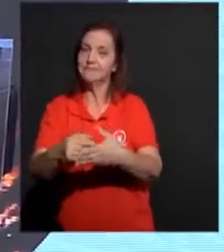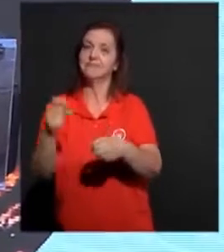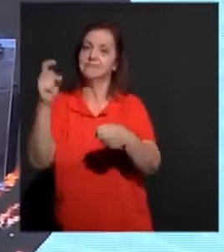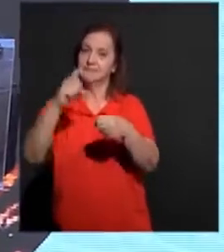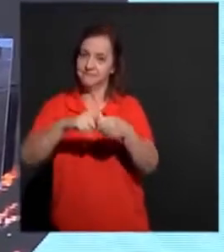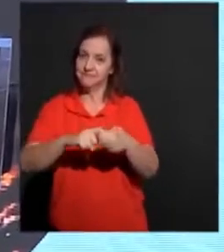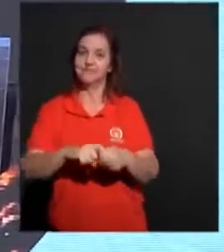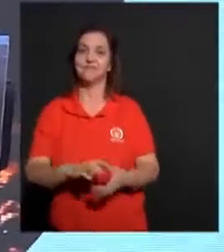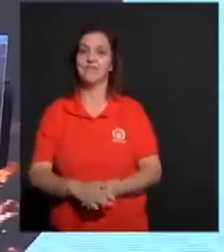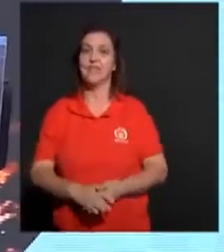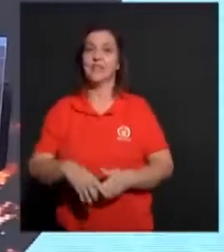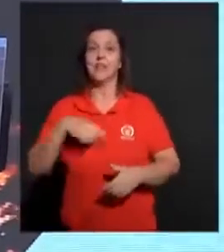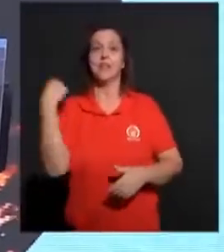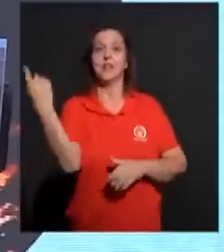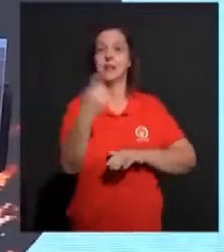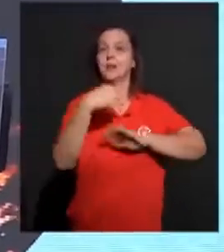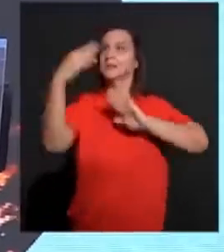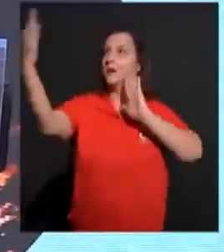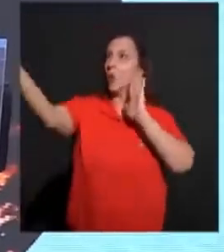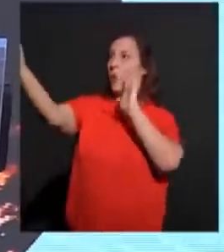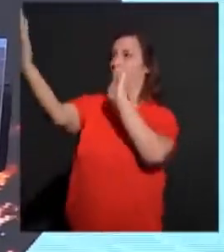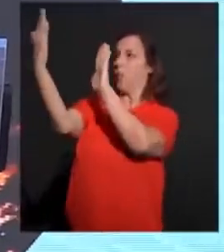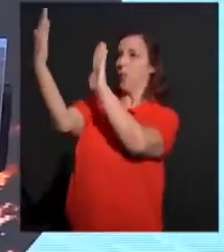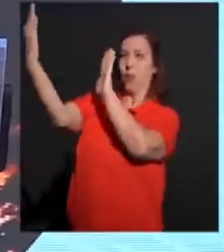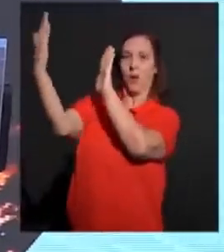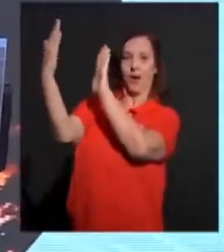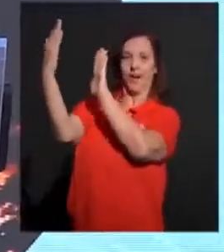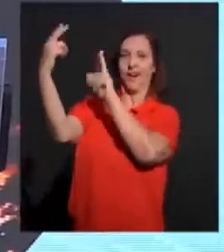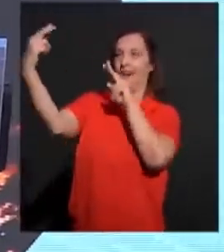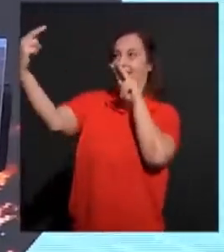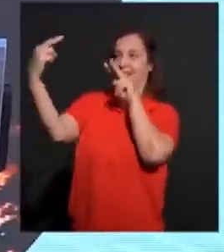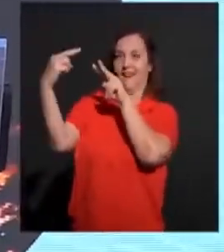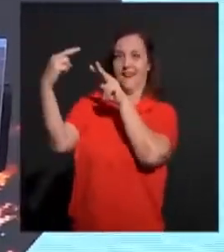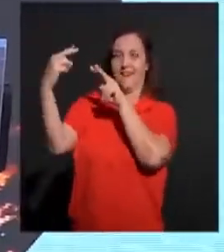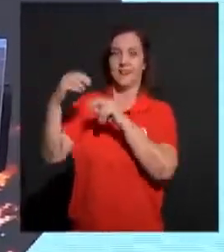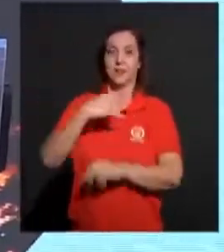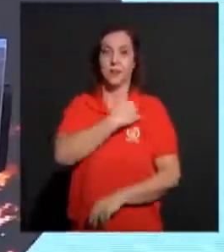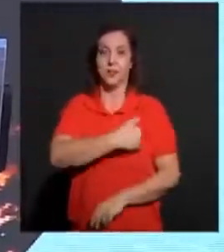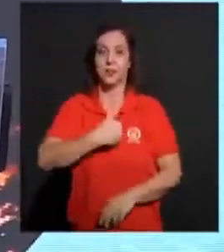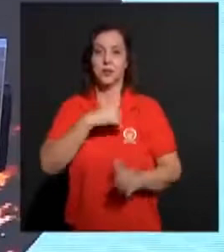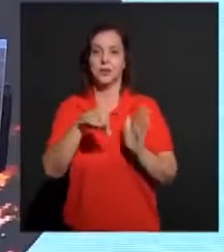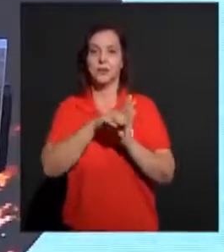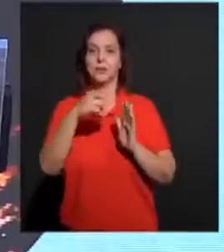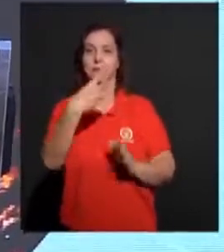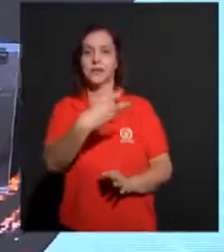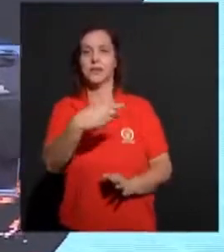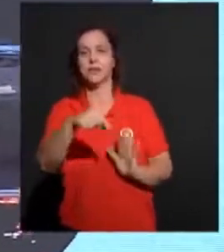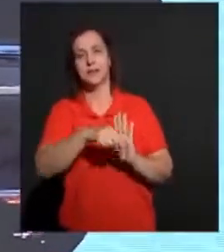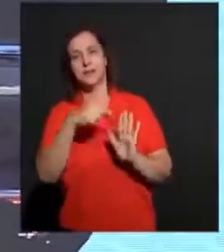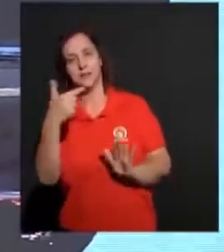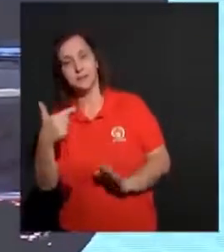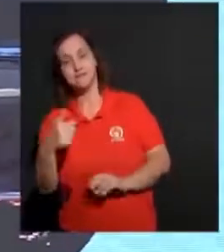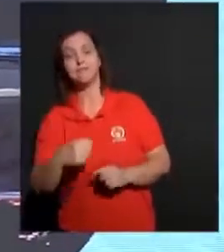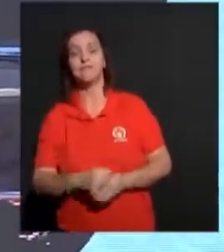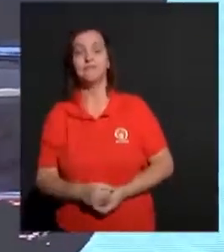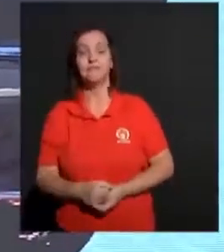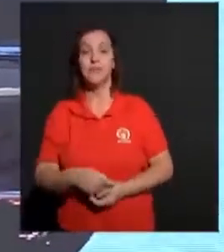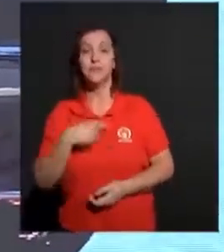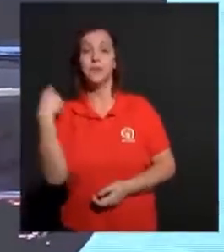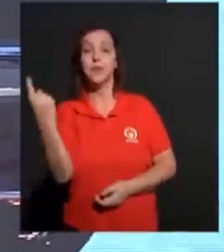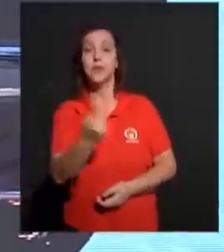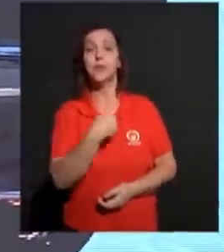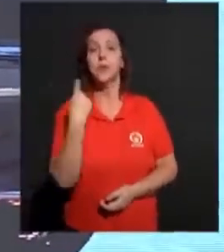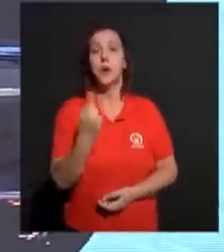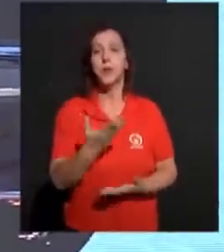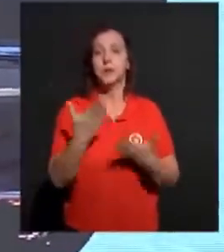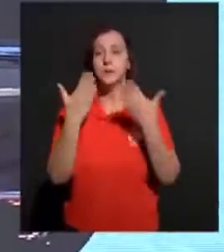Nós o veremos face a face. João 3, 2 vai dizer claramente isso. Que nós iremos vê-lo